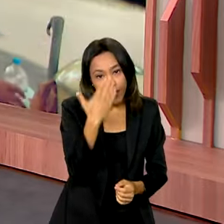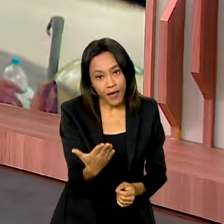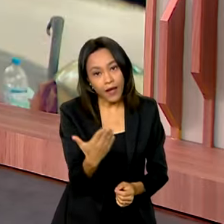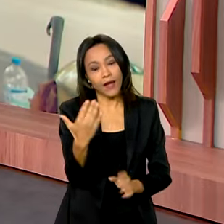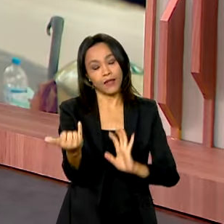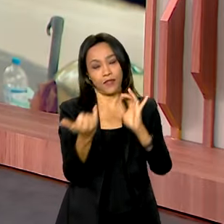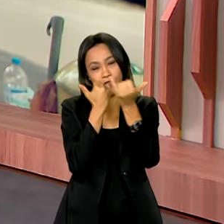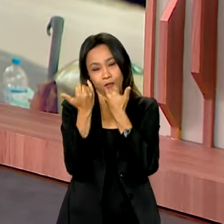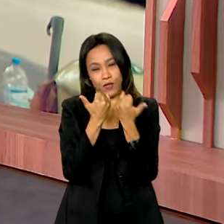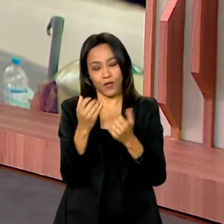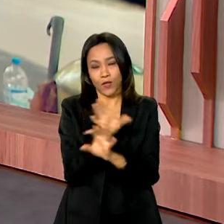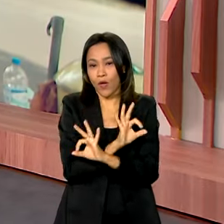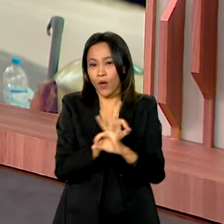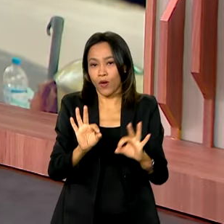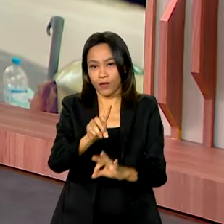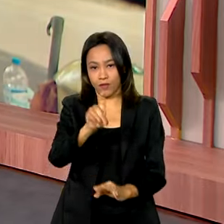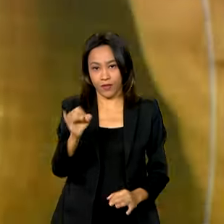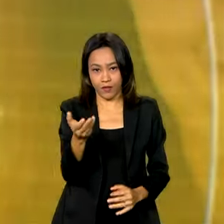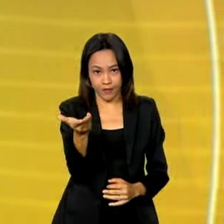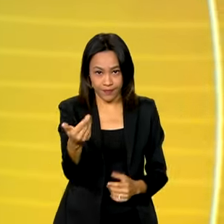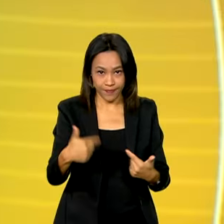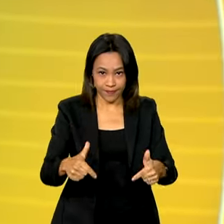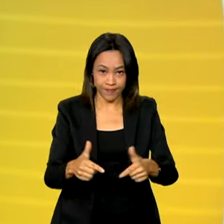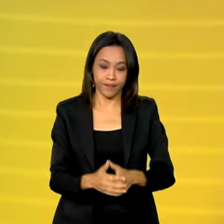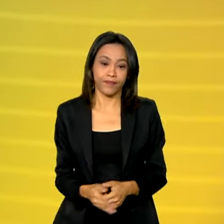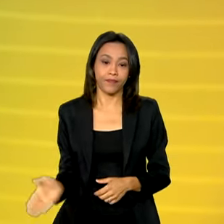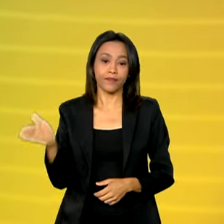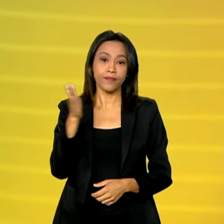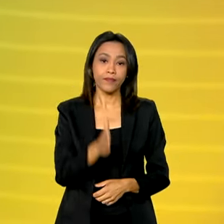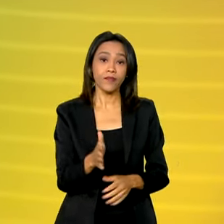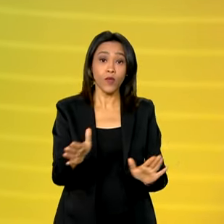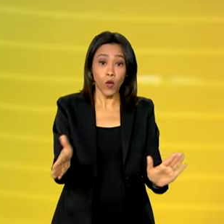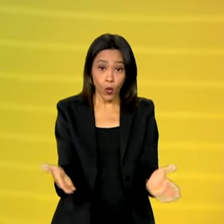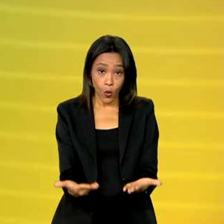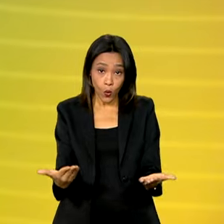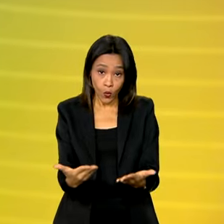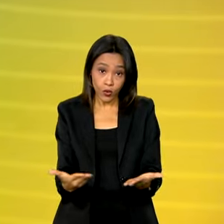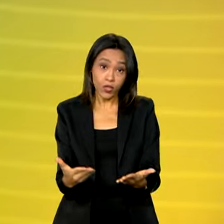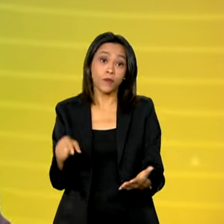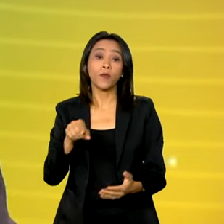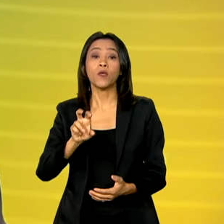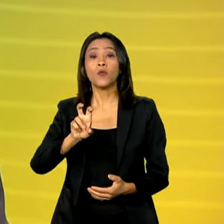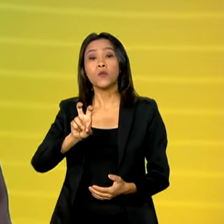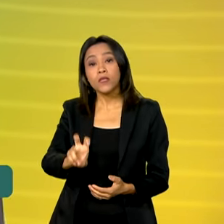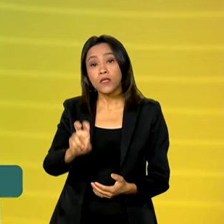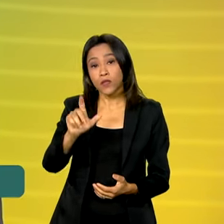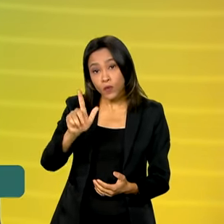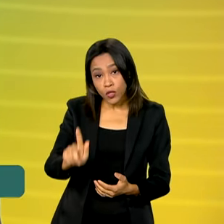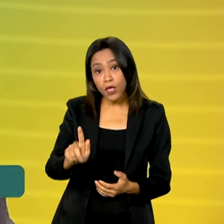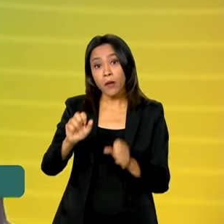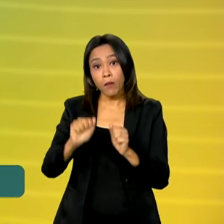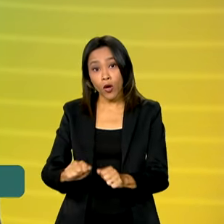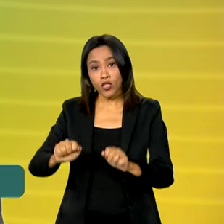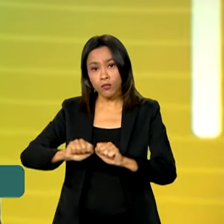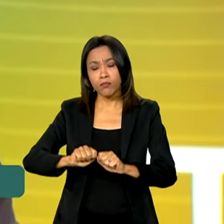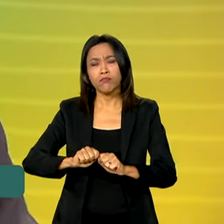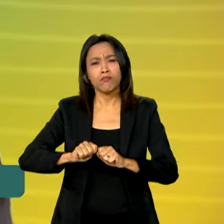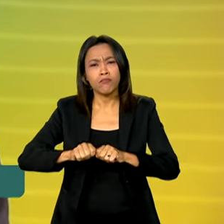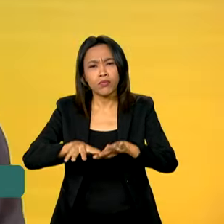informações e um ótimo dia de trabalho para você. E a partir de hoje, o Sinal 5G poderá chegar a mais 194